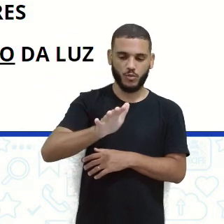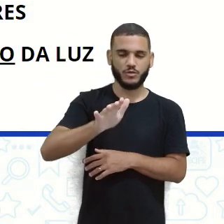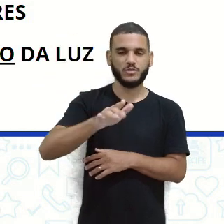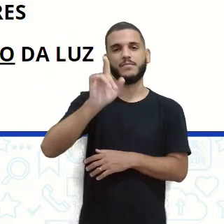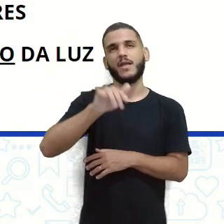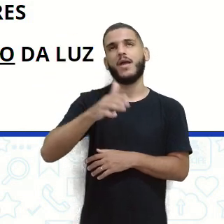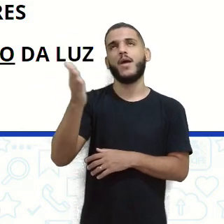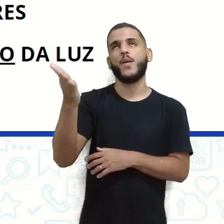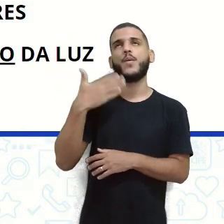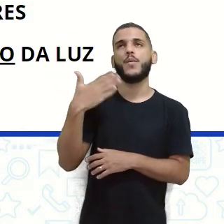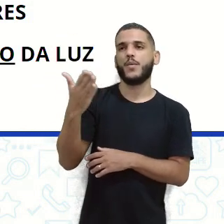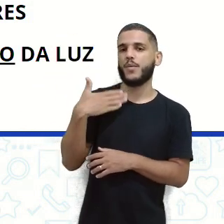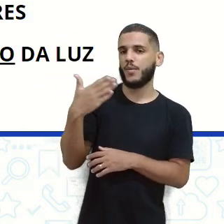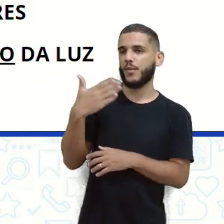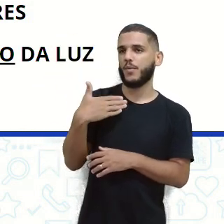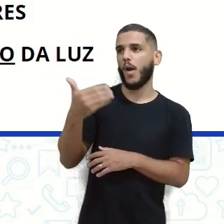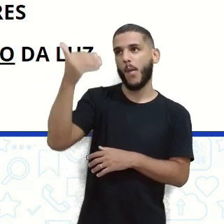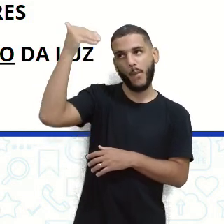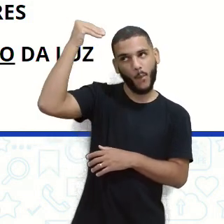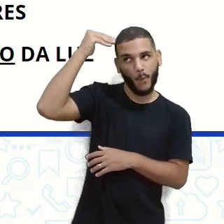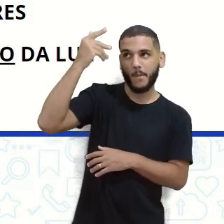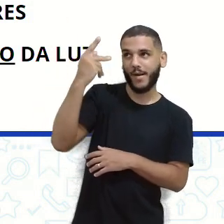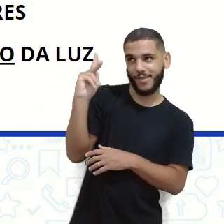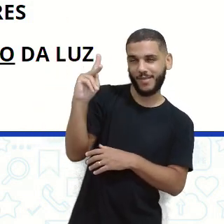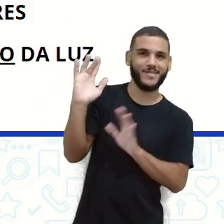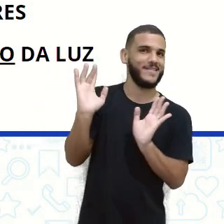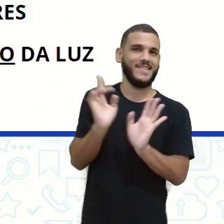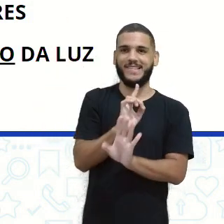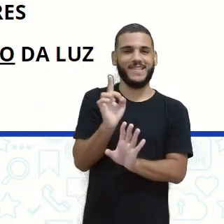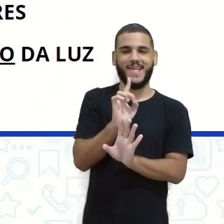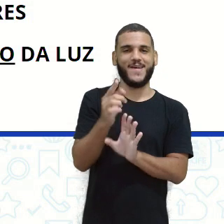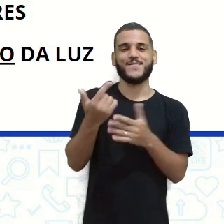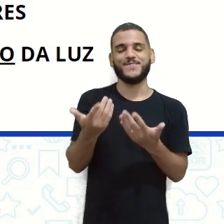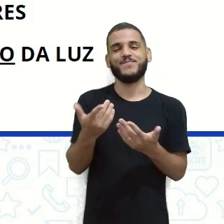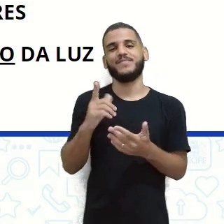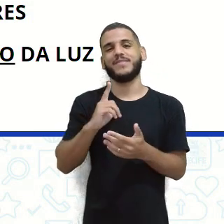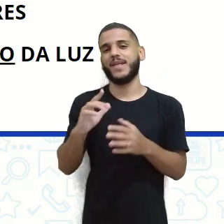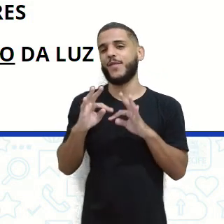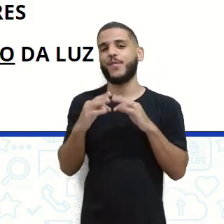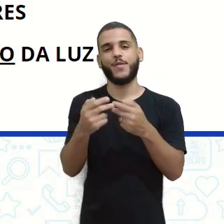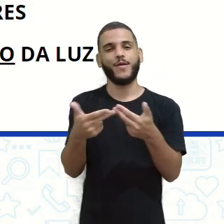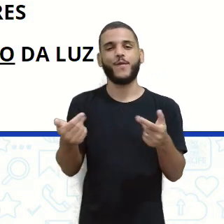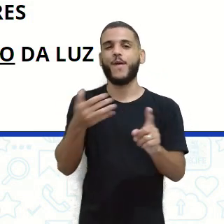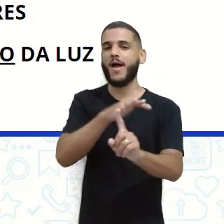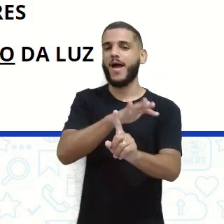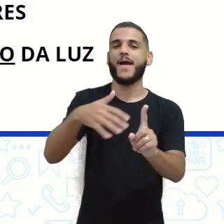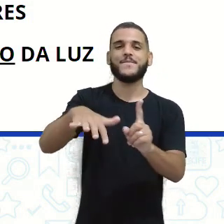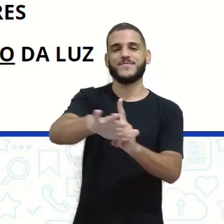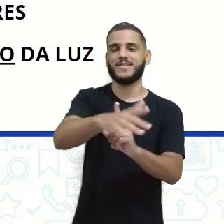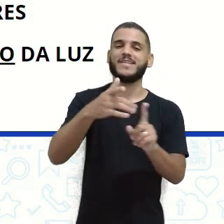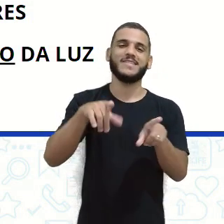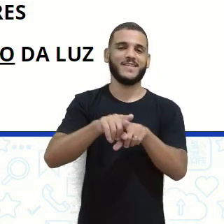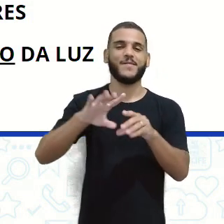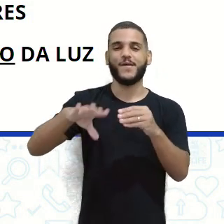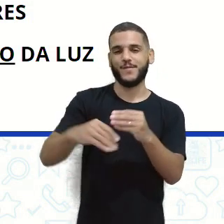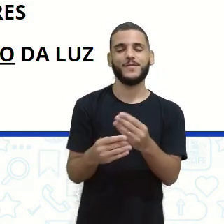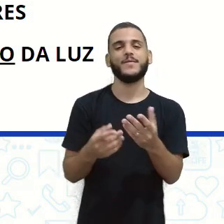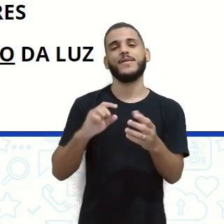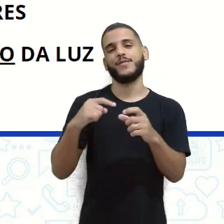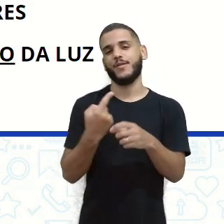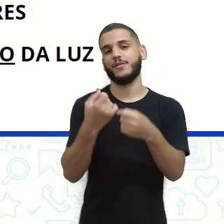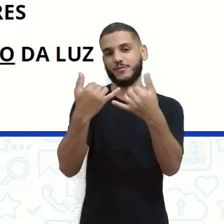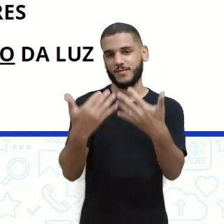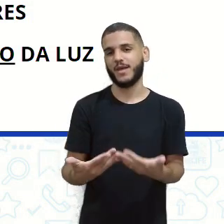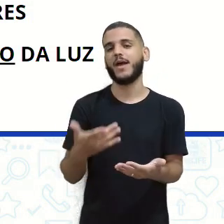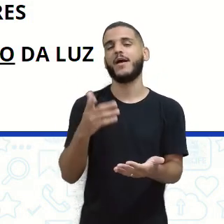é só por conta dele, coitada. A gente não pode colocar a culpa no sol, né. Temos todas as questões ambientais aí que a gente já falou diversas